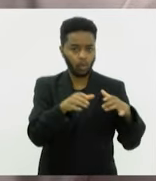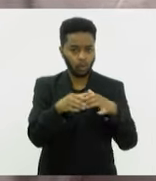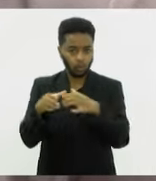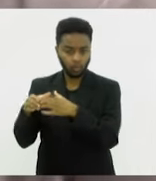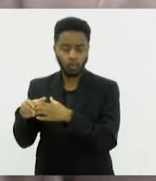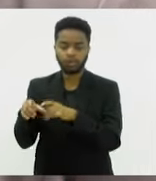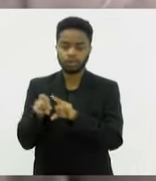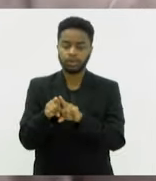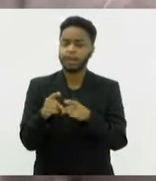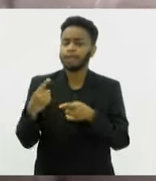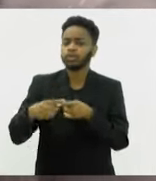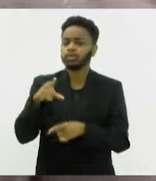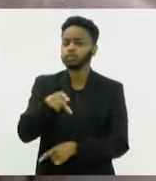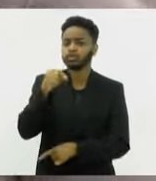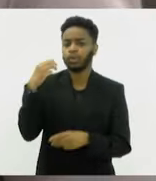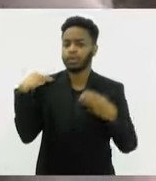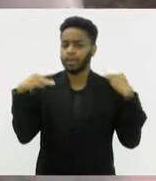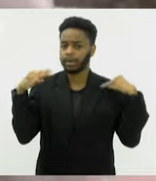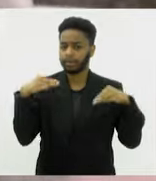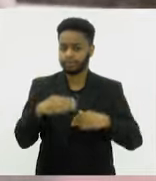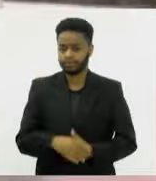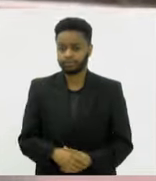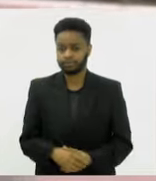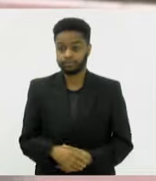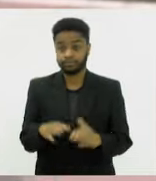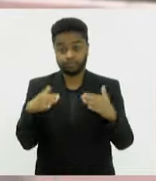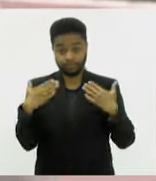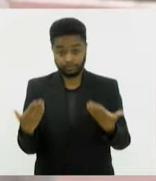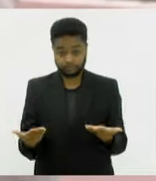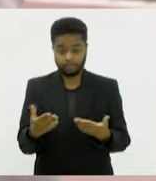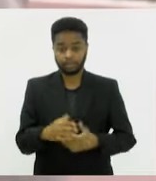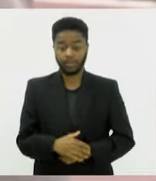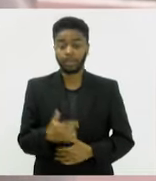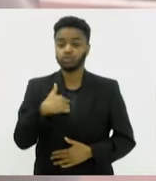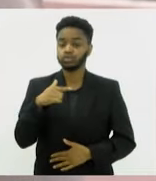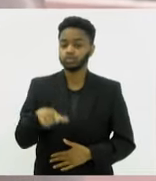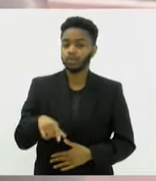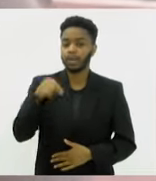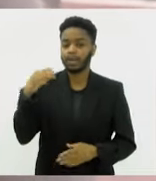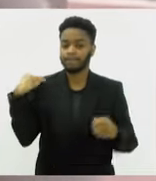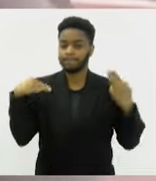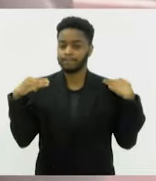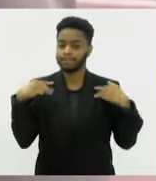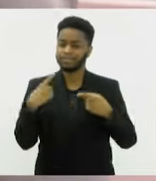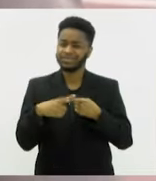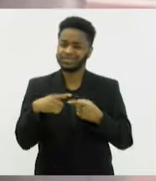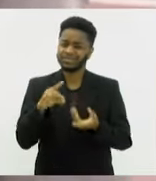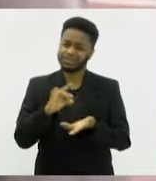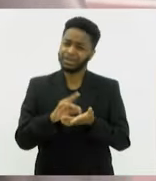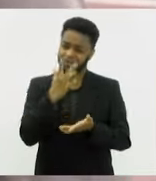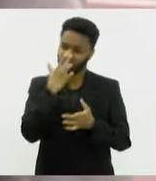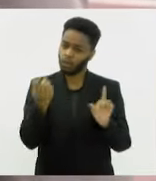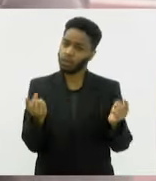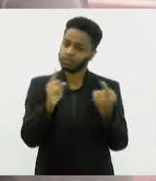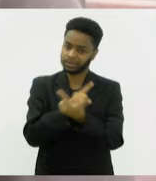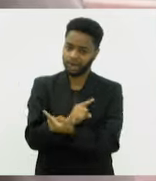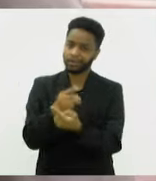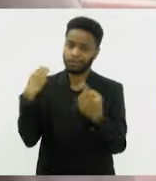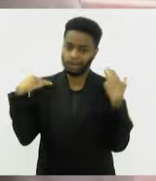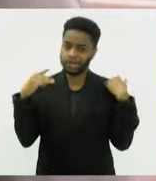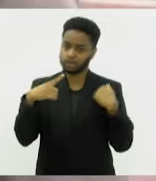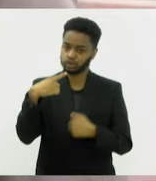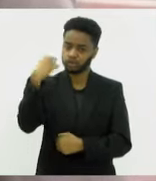Auxiliares. Por que a Marinha? Então, a escolha da Marinha, na verdade, a Marinha nos escolheu. Porque,